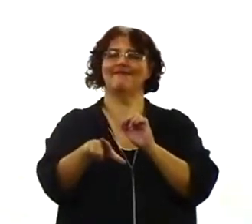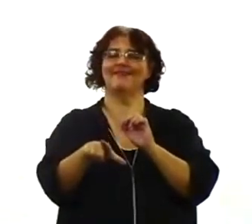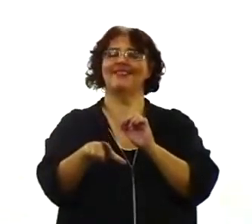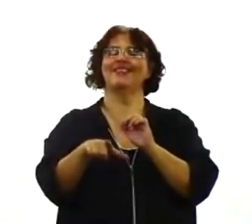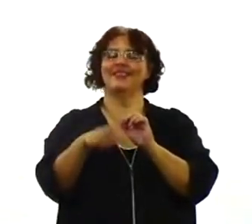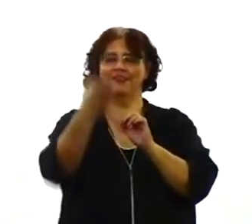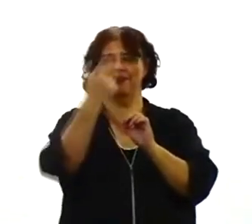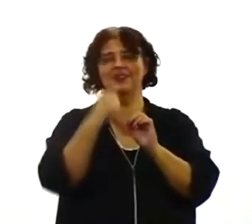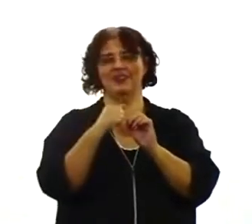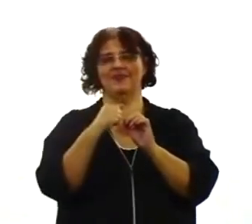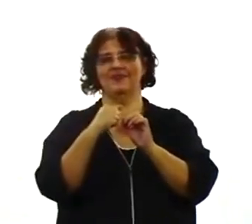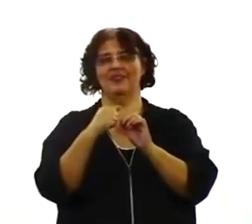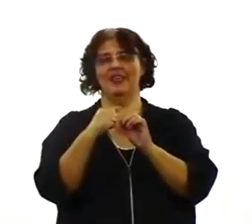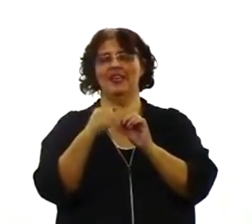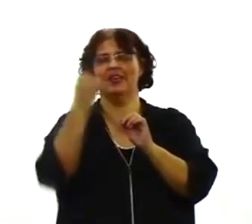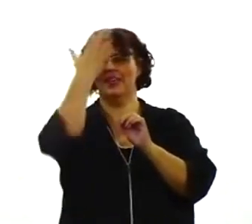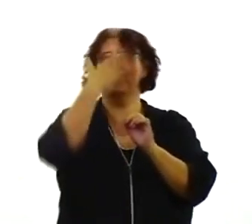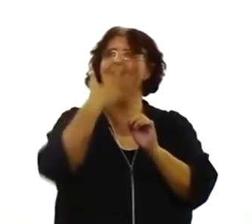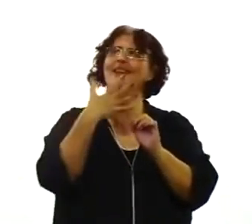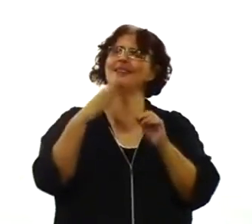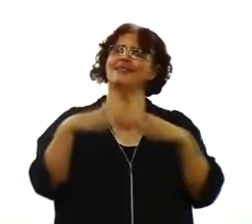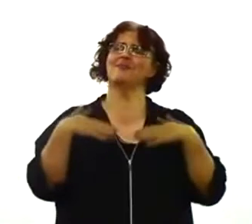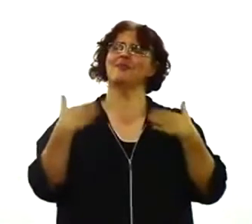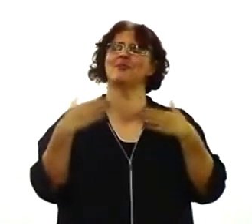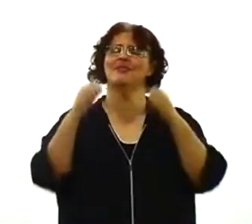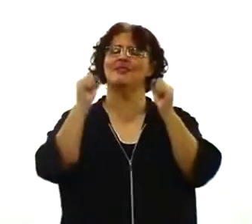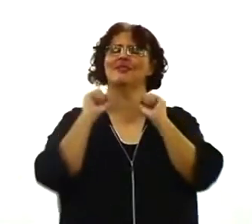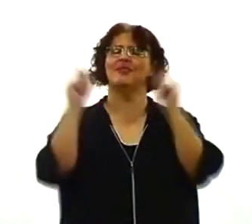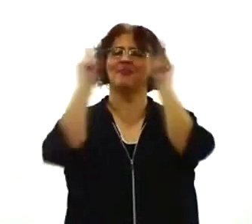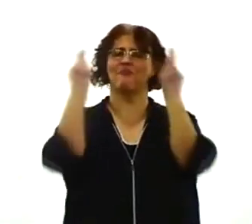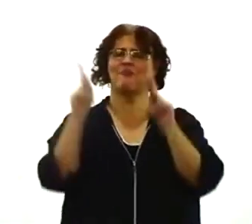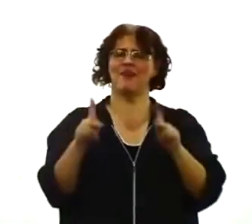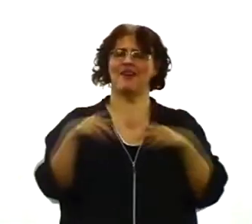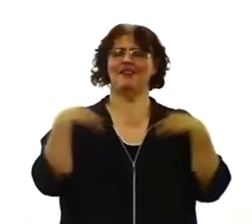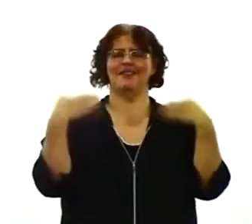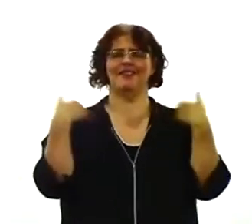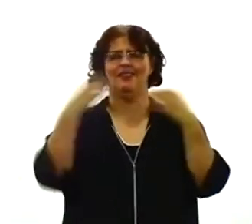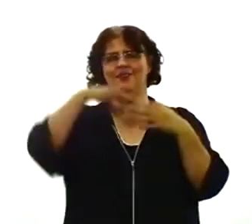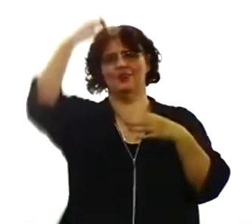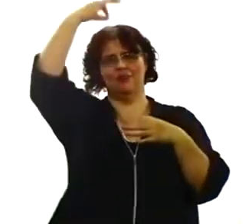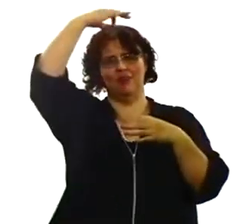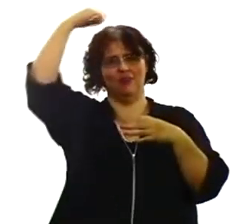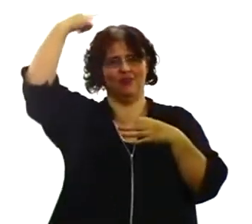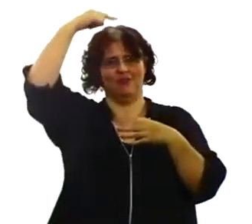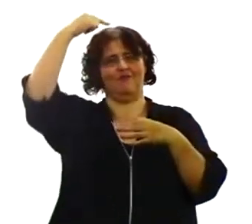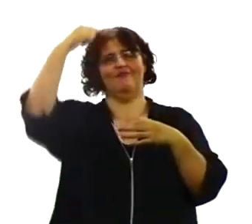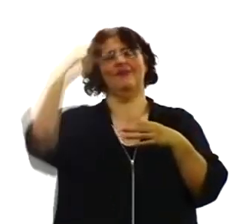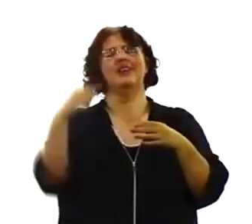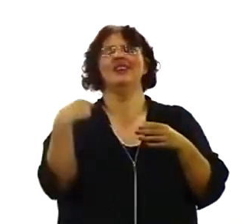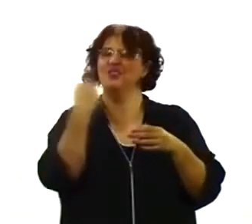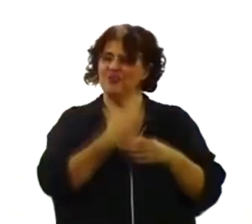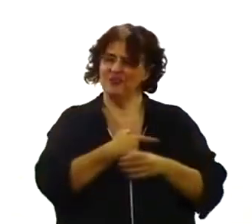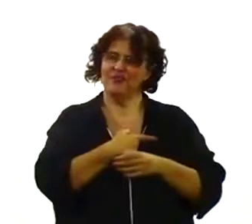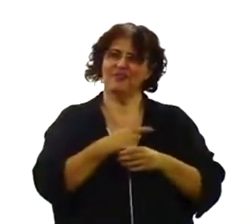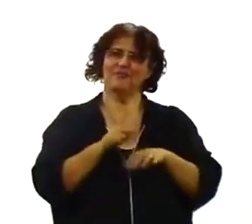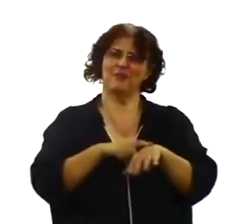possa nos dar paz e alegria no Espírito Santo. Que nós, apesar deste momento difícil, possamos